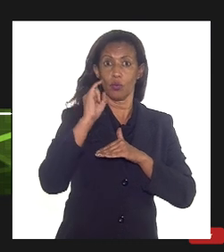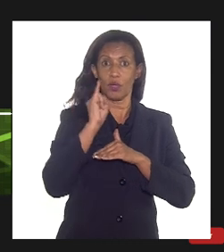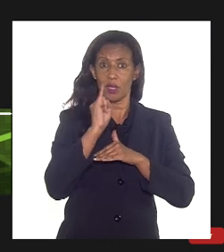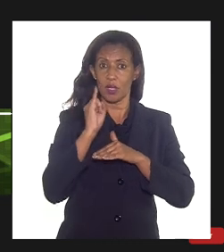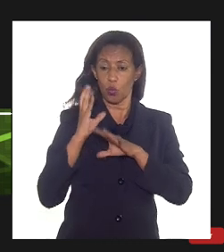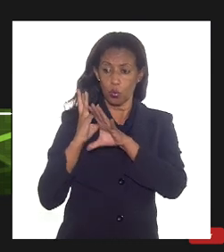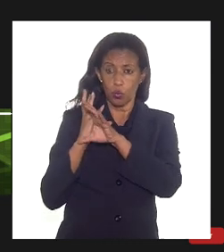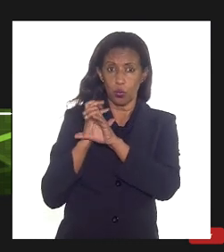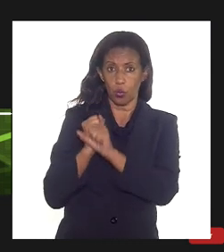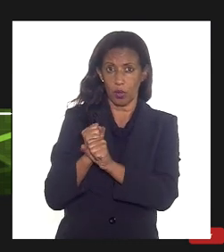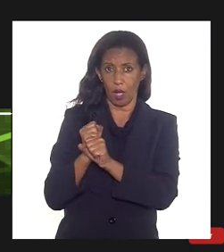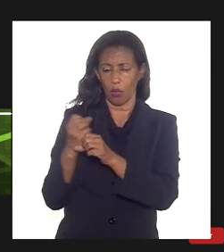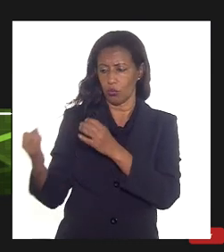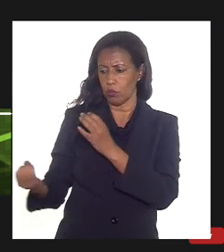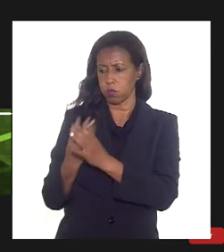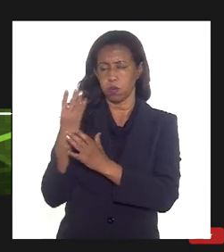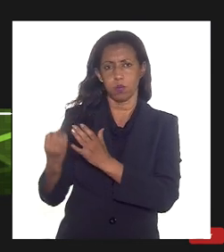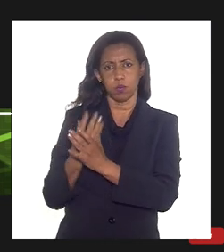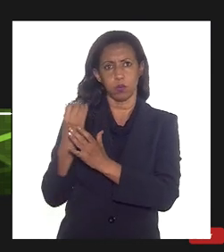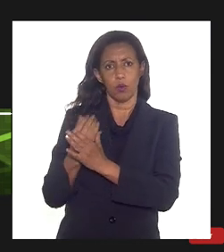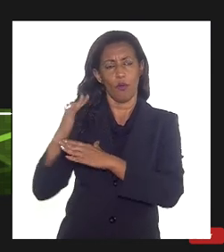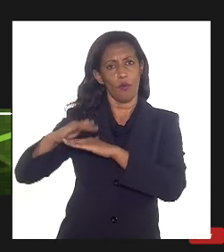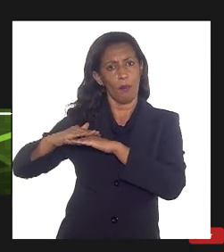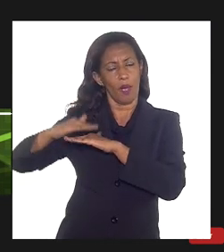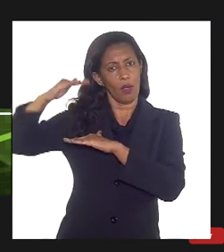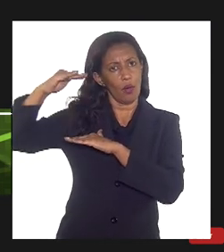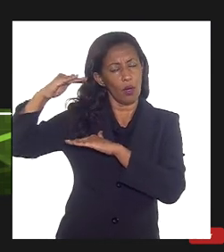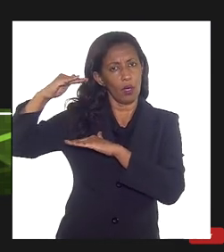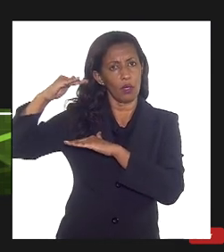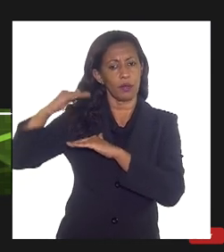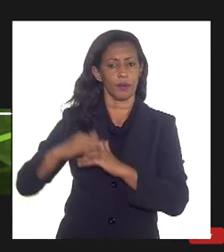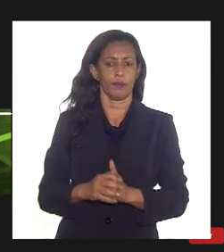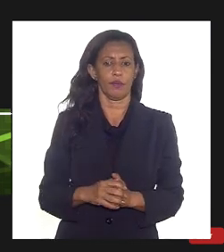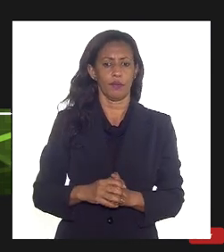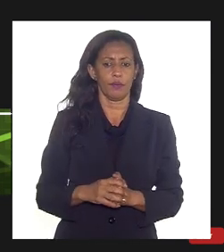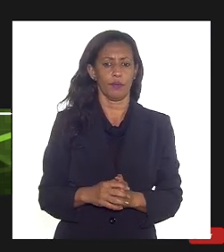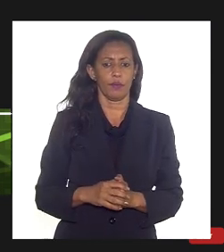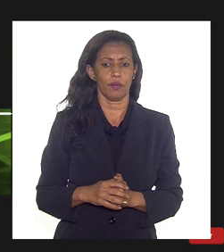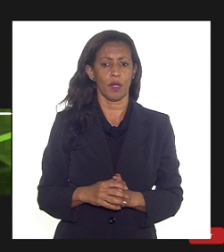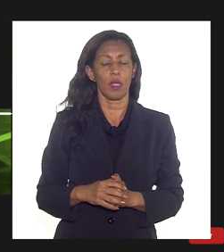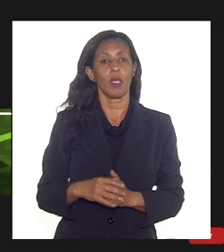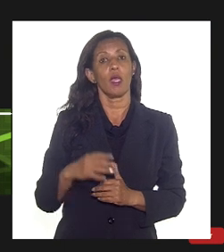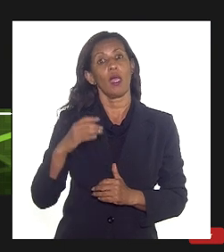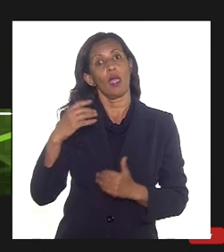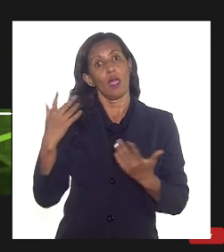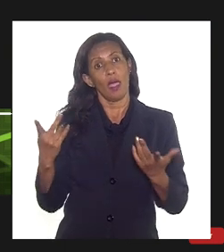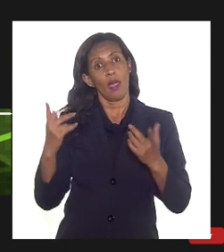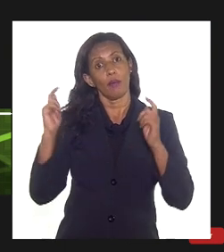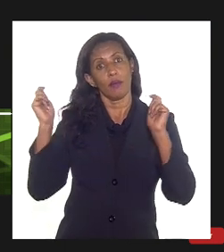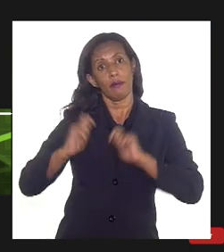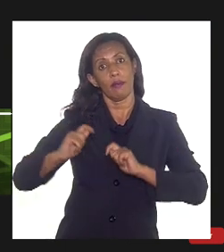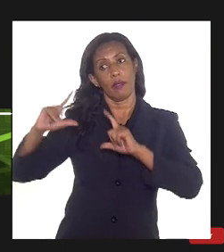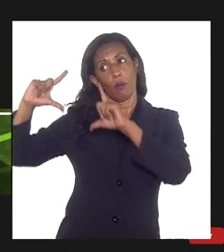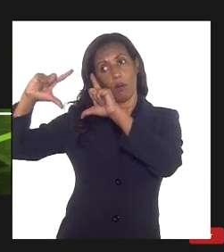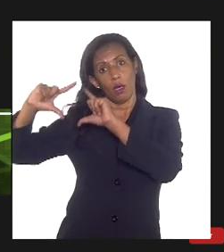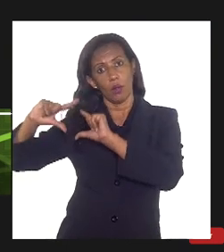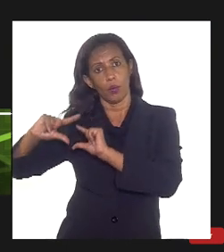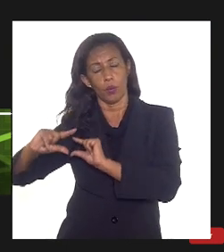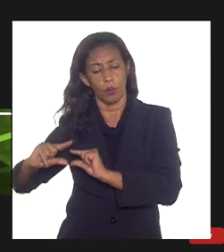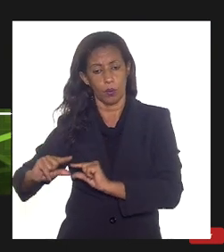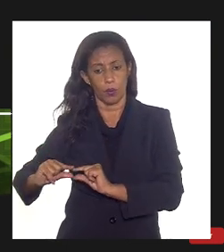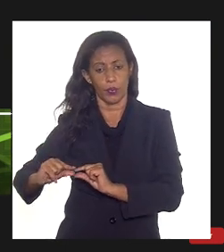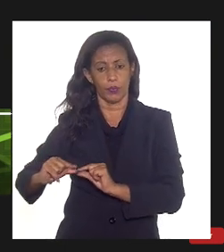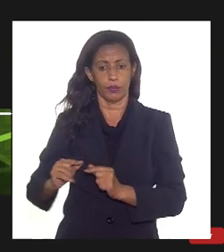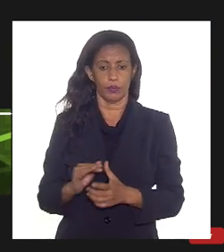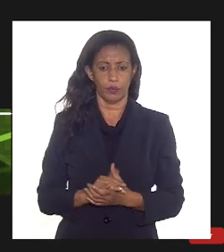produção massica volumétrica for maior é possível que haja uma redução da importação como eu mostrei nos dados